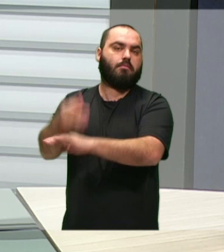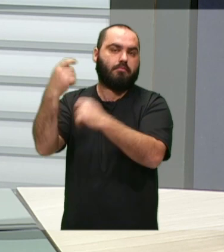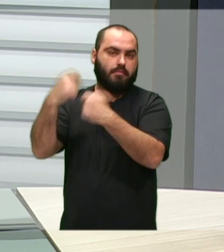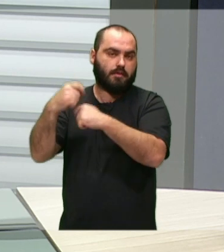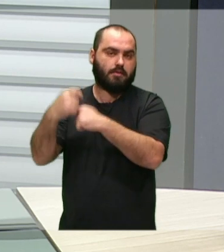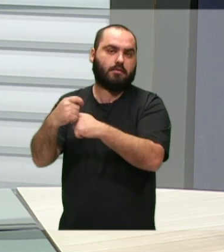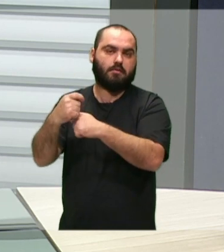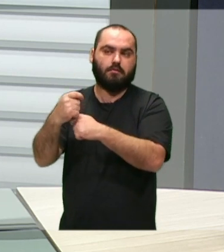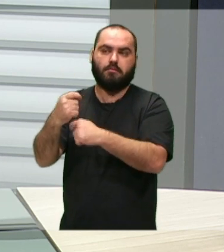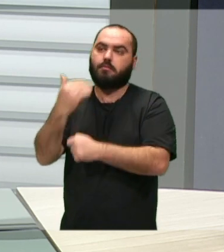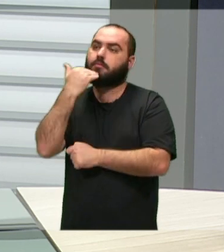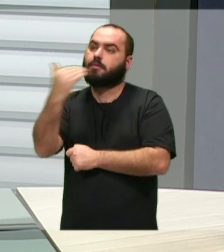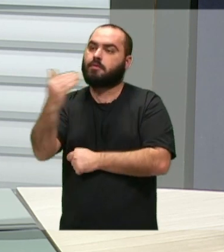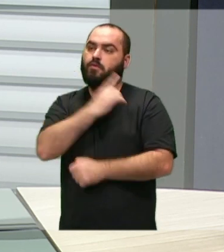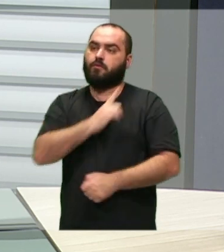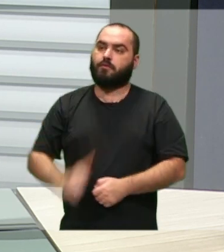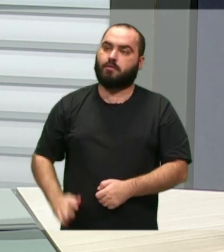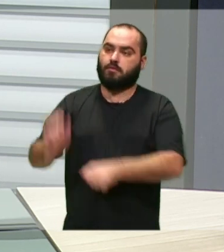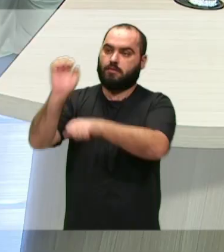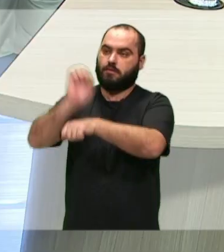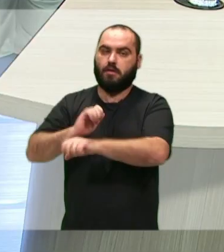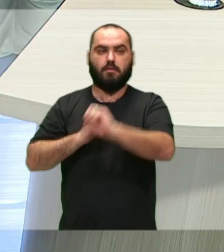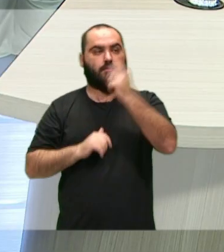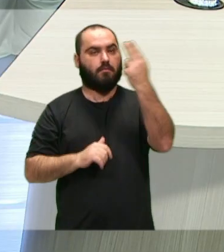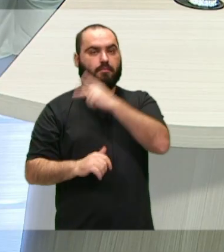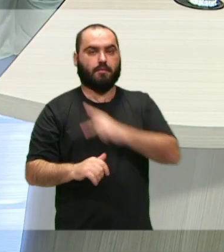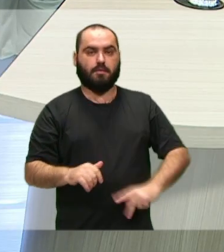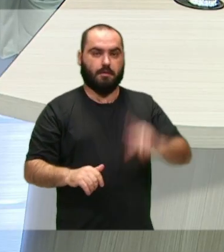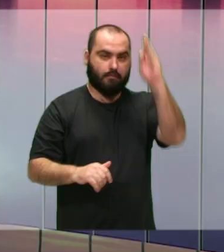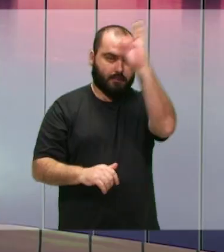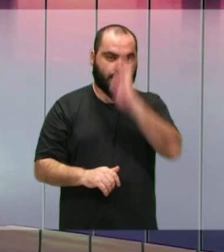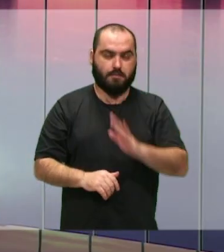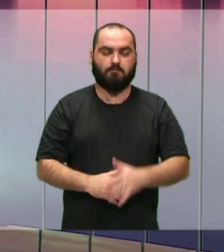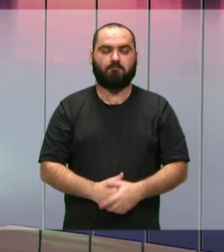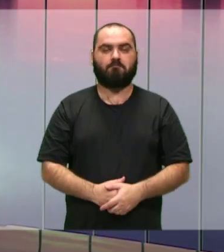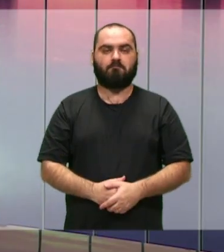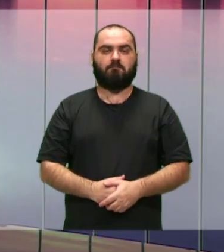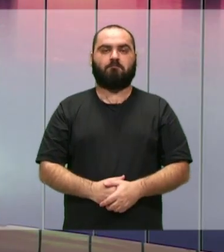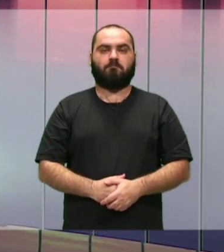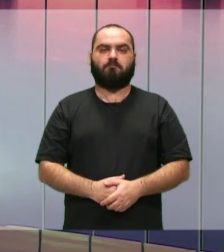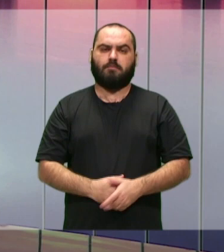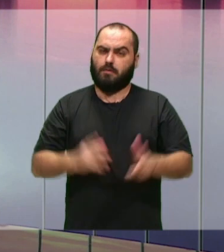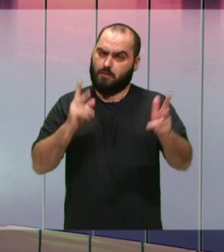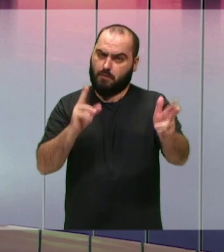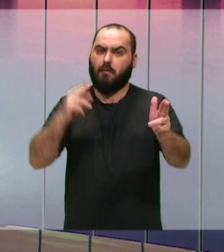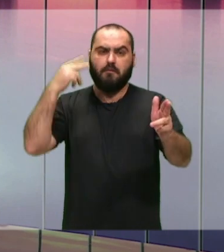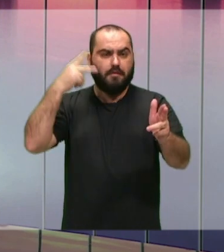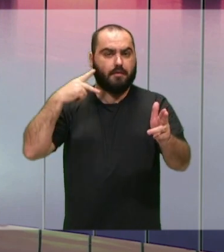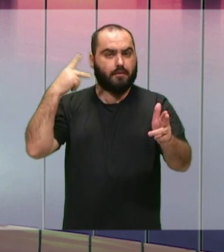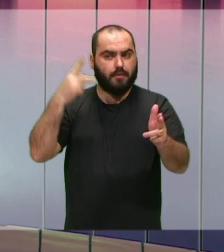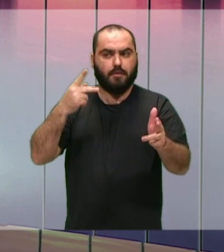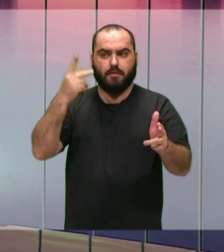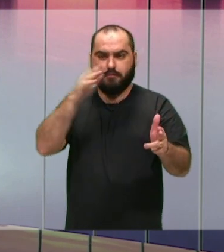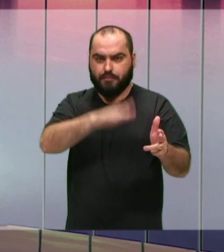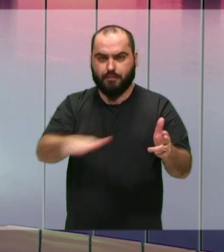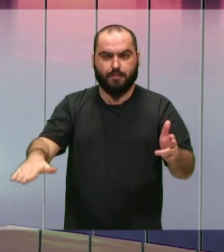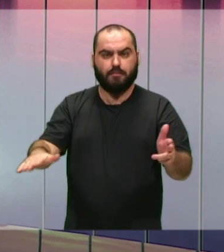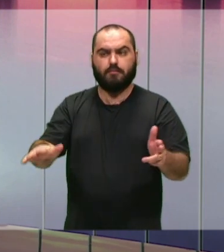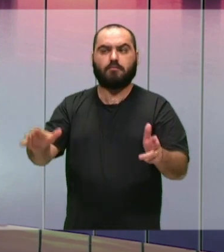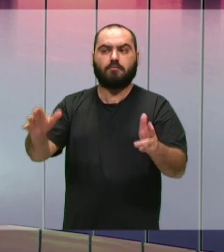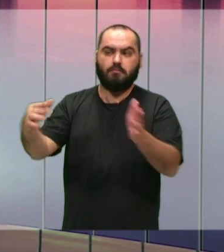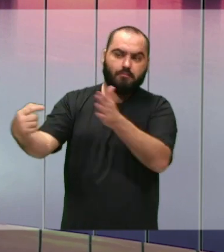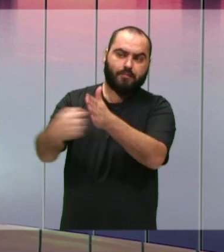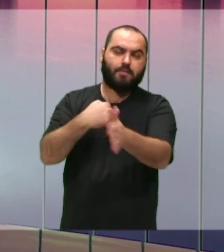através de indicação do governador do Estado do Presidente da República. Ok, presidente. Faça como os vereadores mirins de Itajaí e mande sua